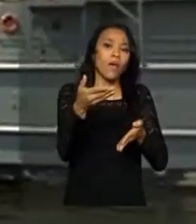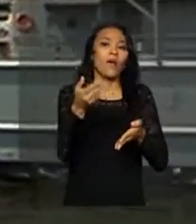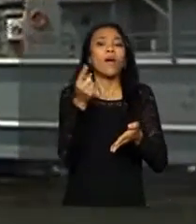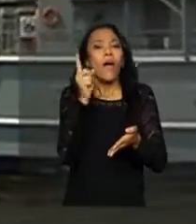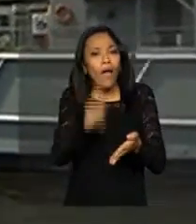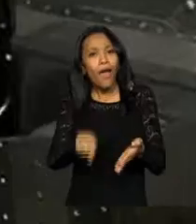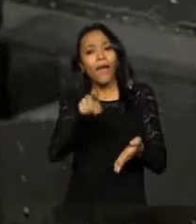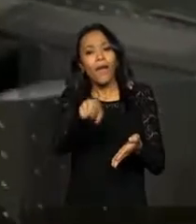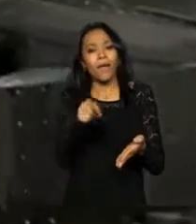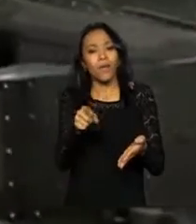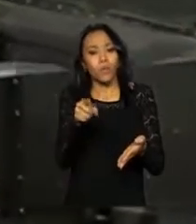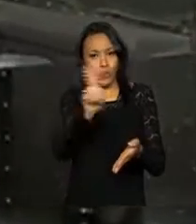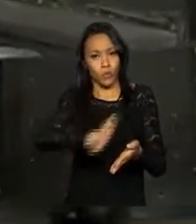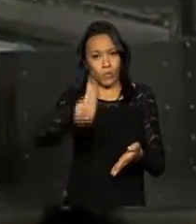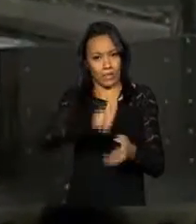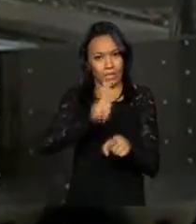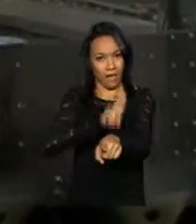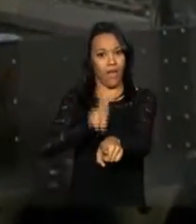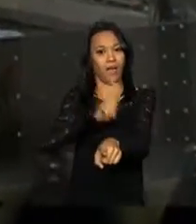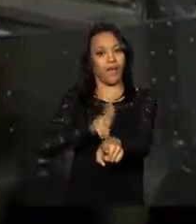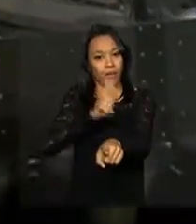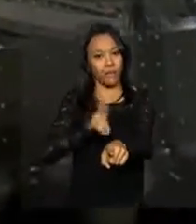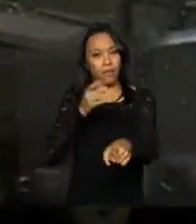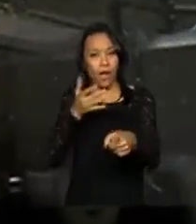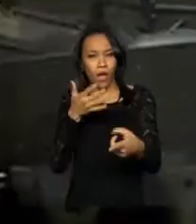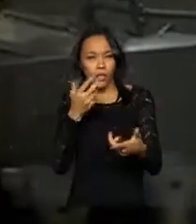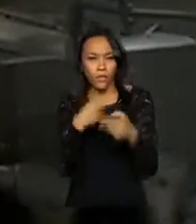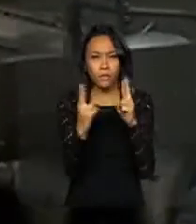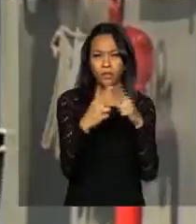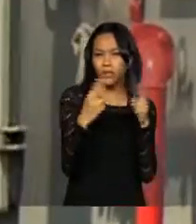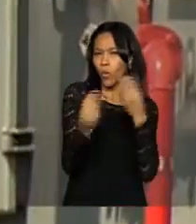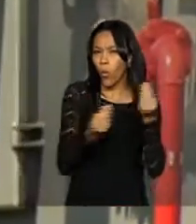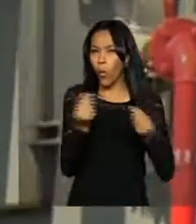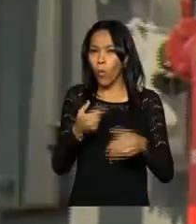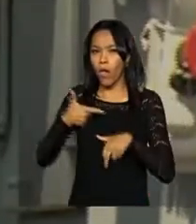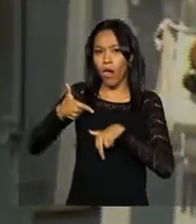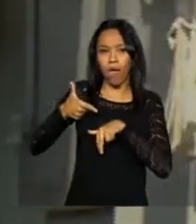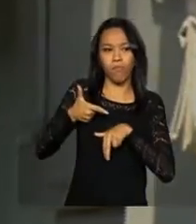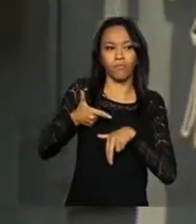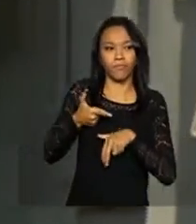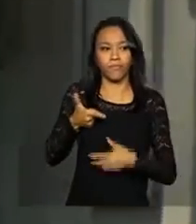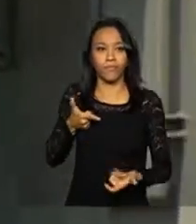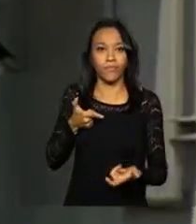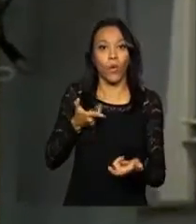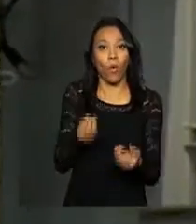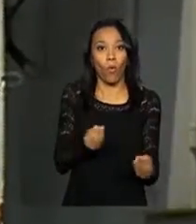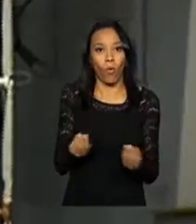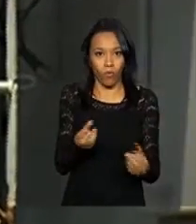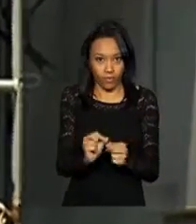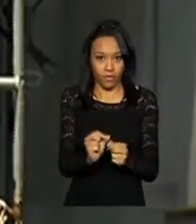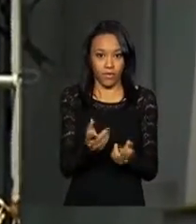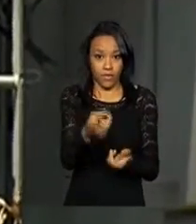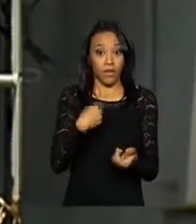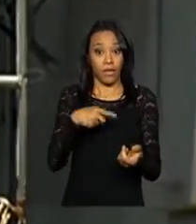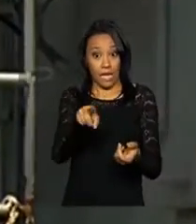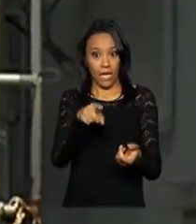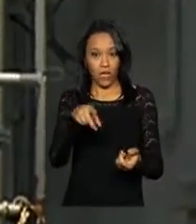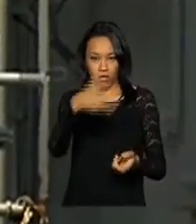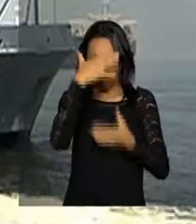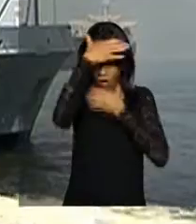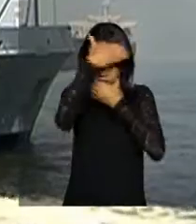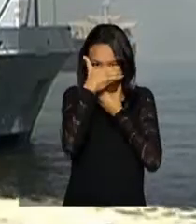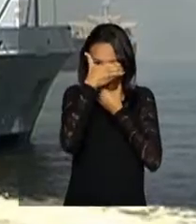Felinto Perry foi utilizado para simular um ataque terrorista. Enquanto alguns militares atuaram fazendo o papel de